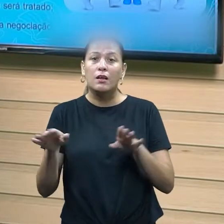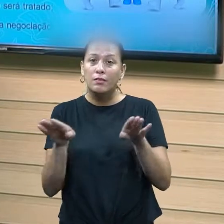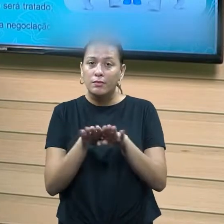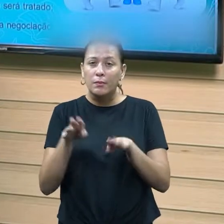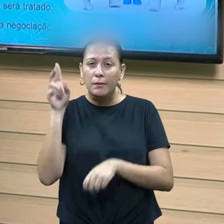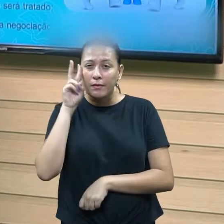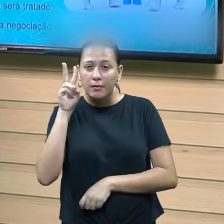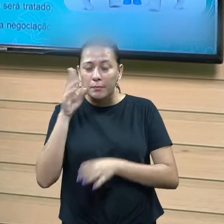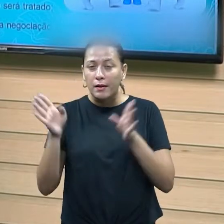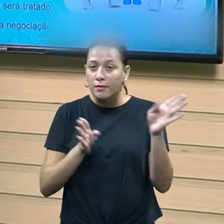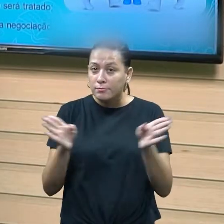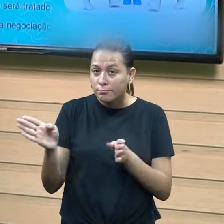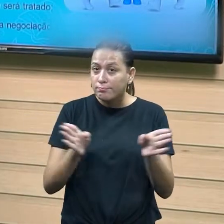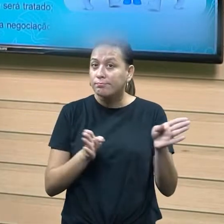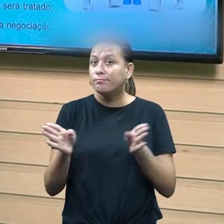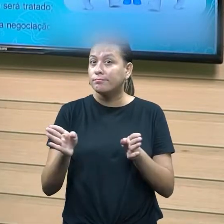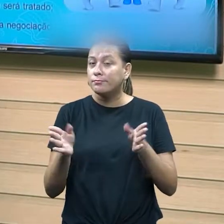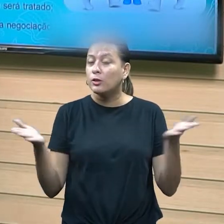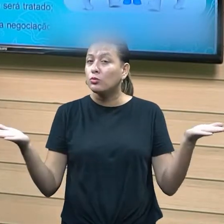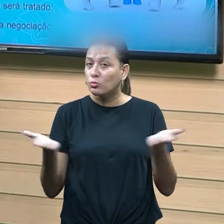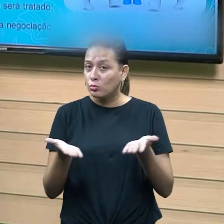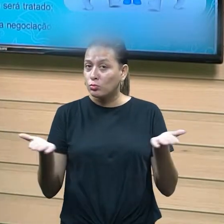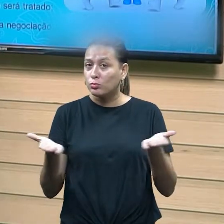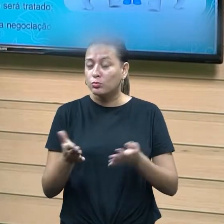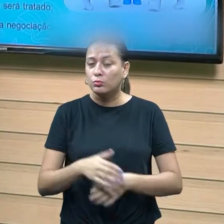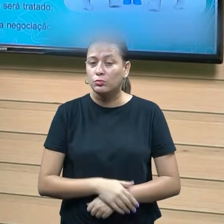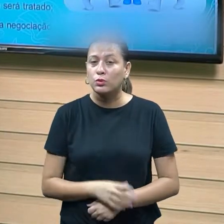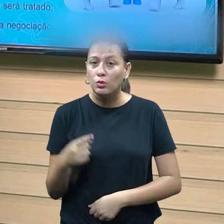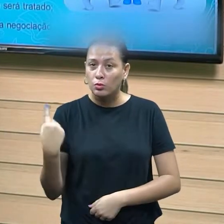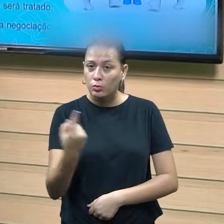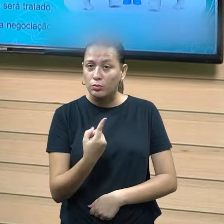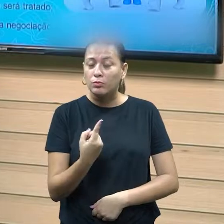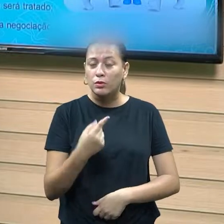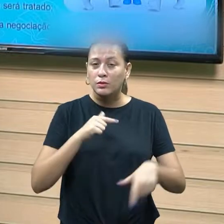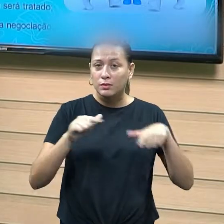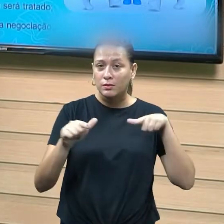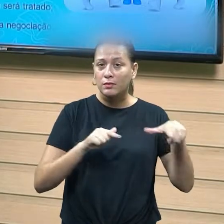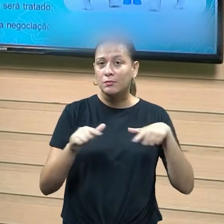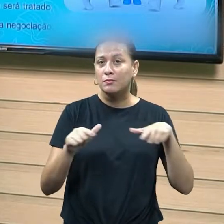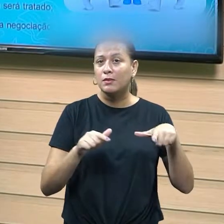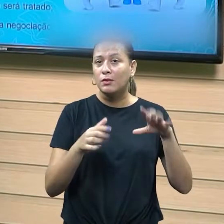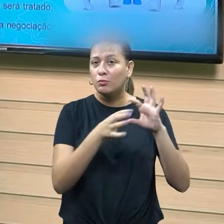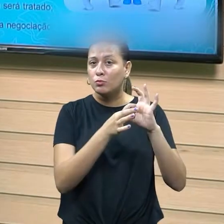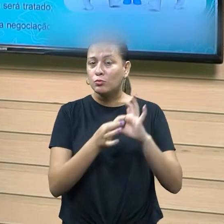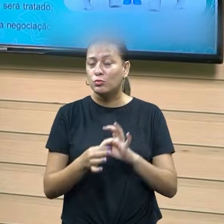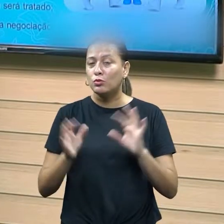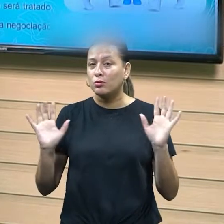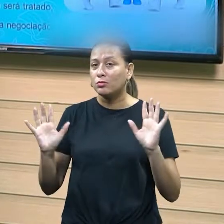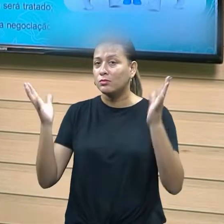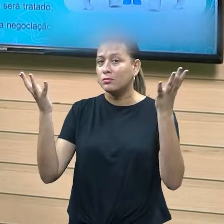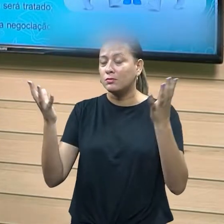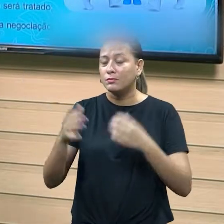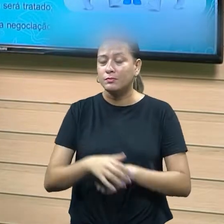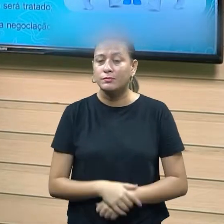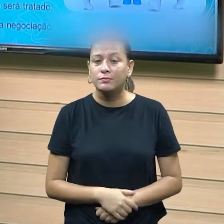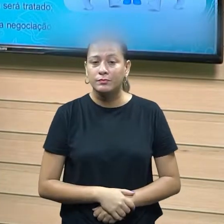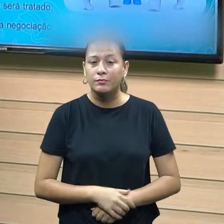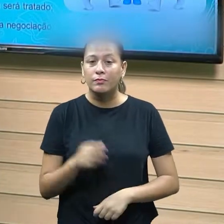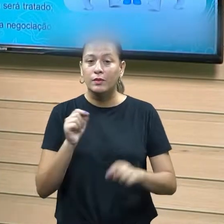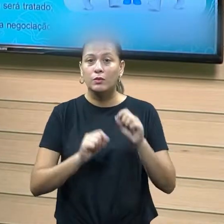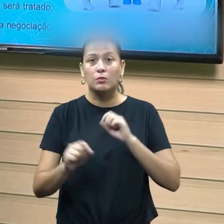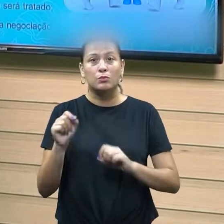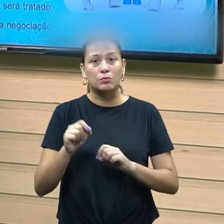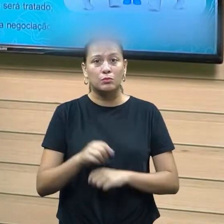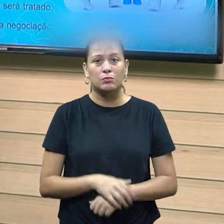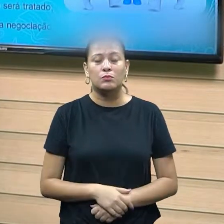acessibilidade. Hoje, hoje, quando a gente que nós trabalha com a questão de evento, a tem que saber, né, que nossos clientes são